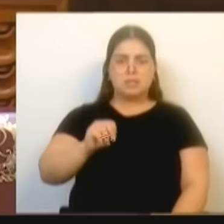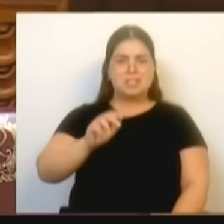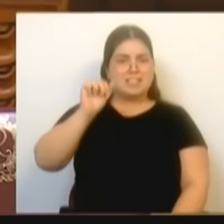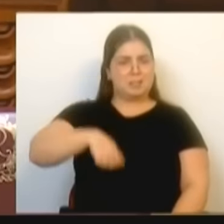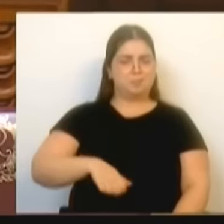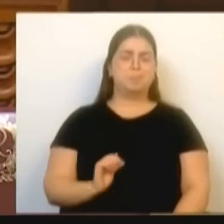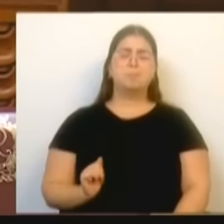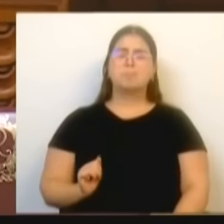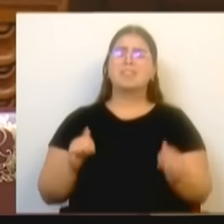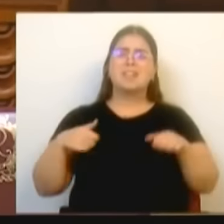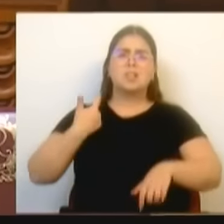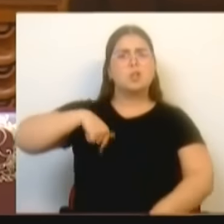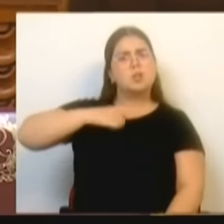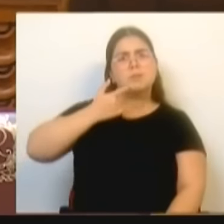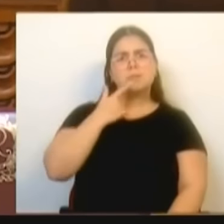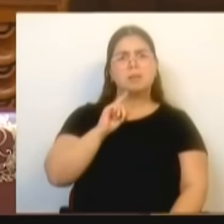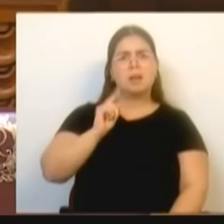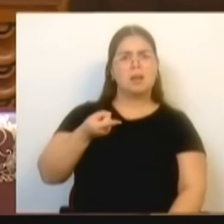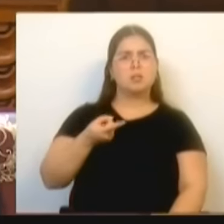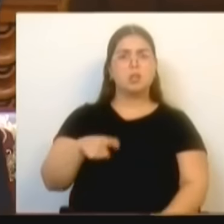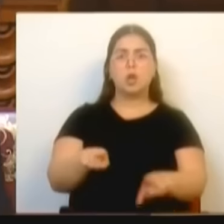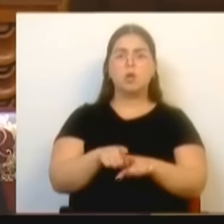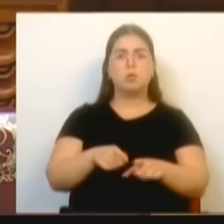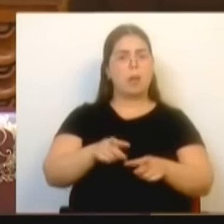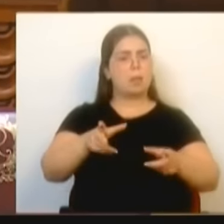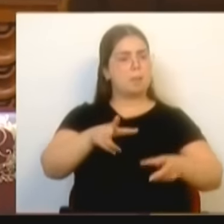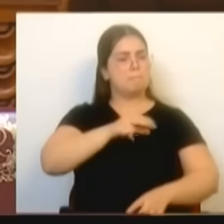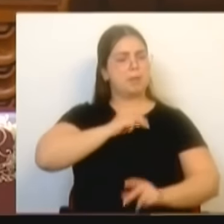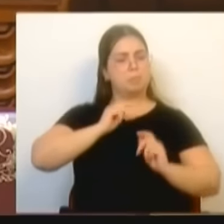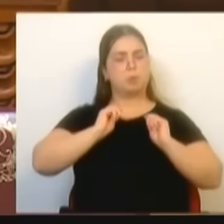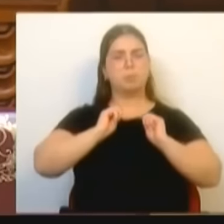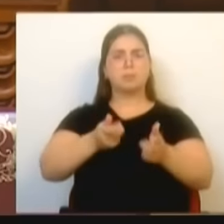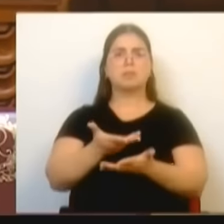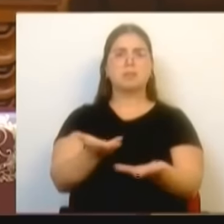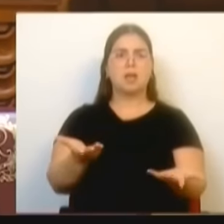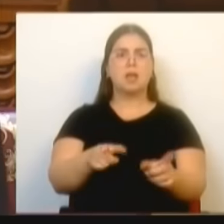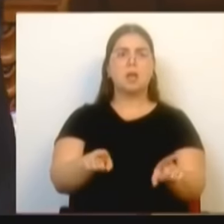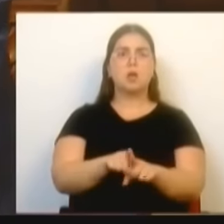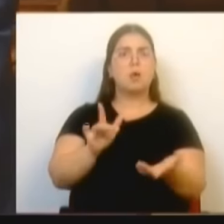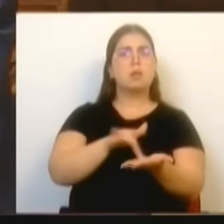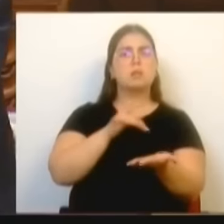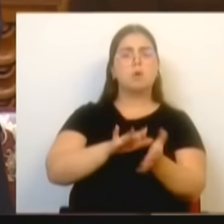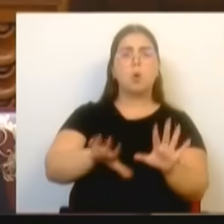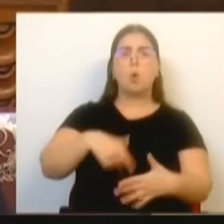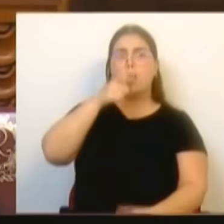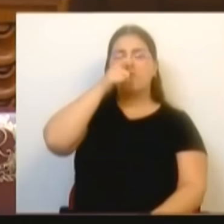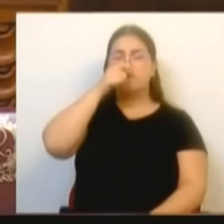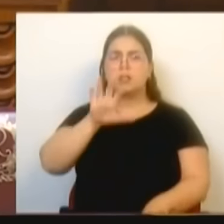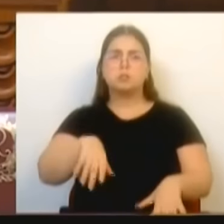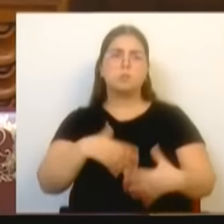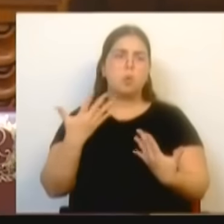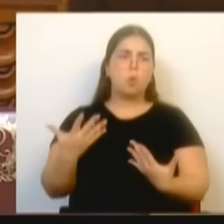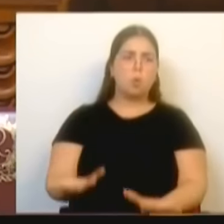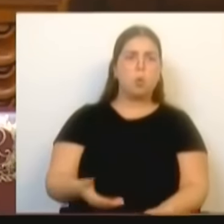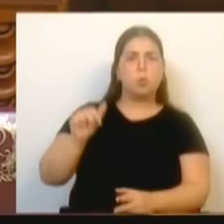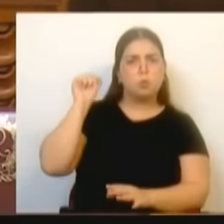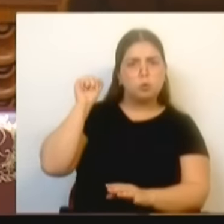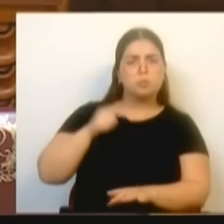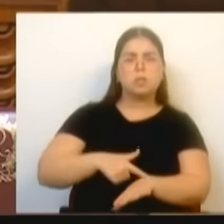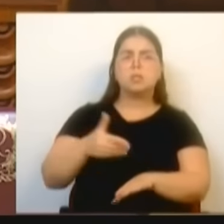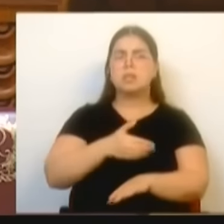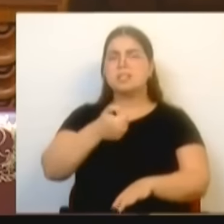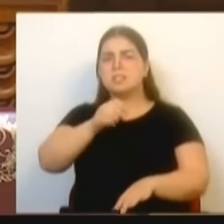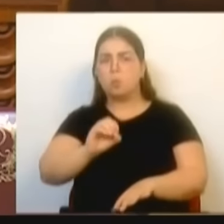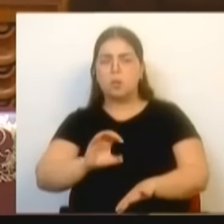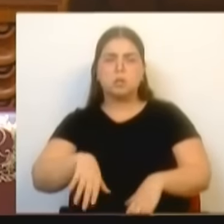Nós entendemos que a condecoração não é de nenhum manual. Sabe qual é a condecoração? Não é do fascismo nem dos anos 30, nem do comunismo dos anos 50, que o Sr. Deputado gosta